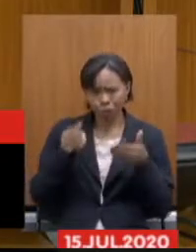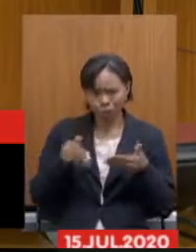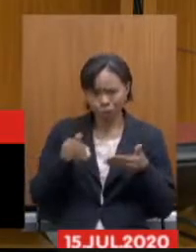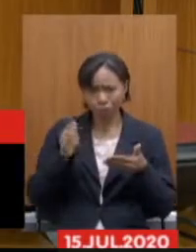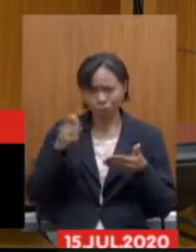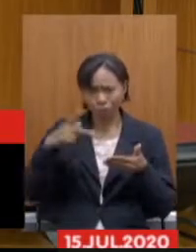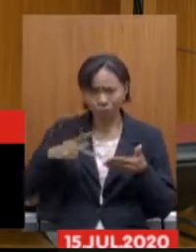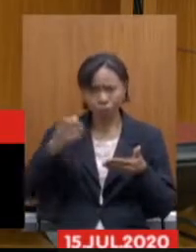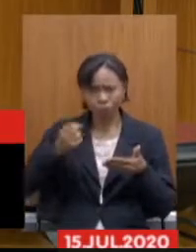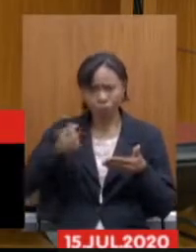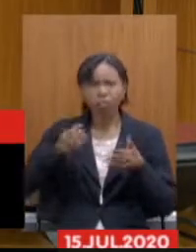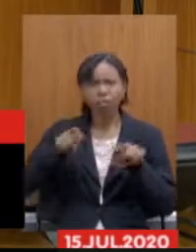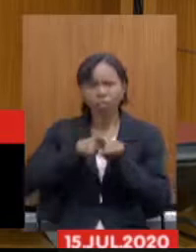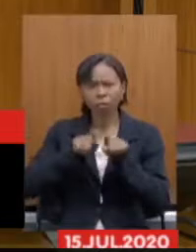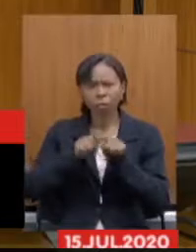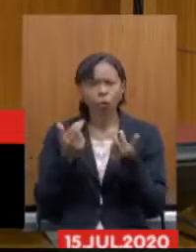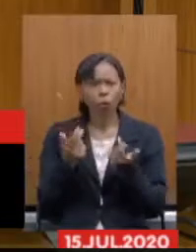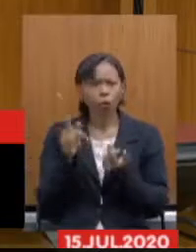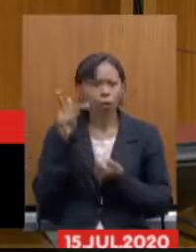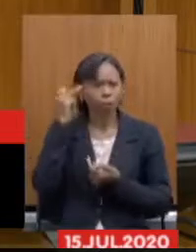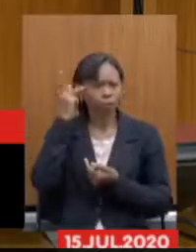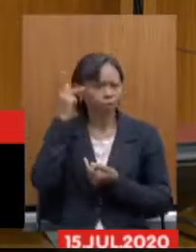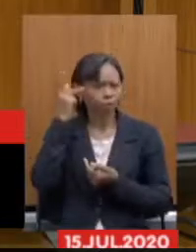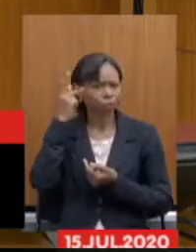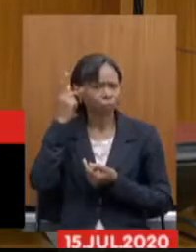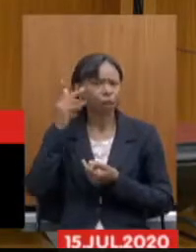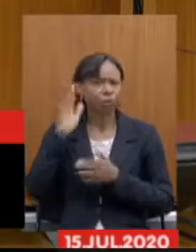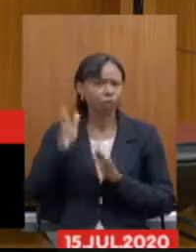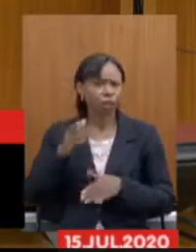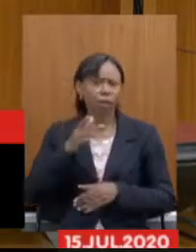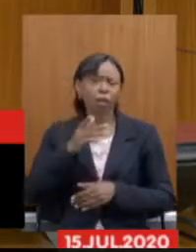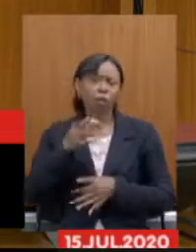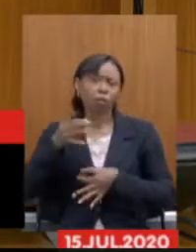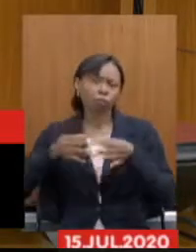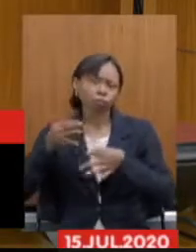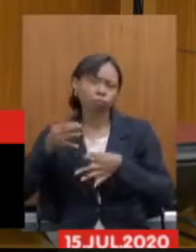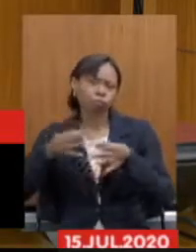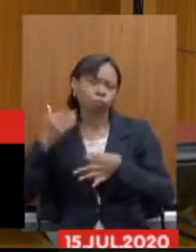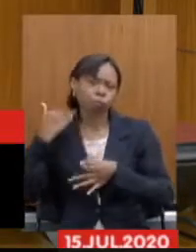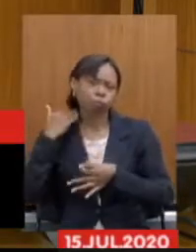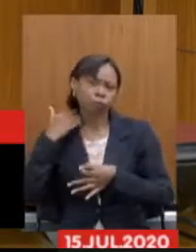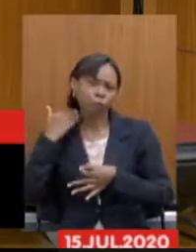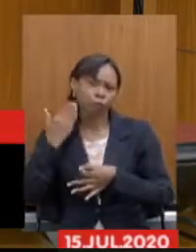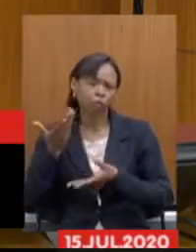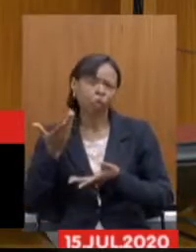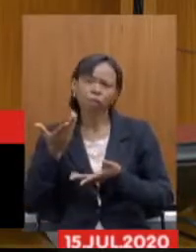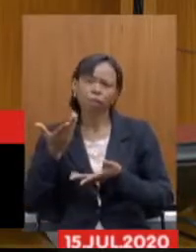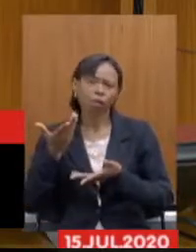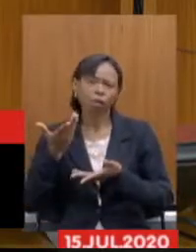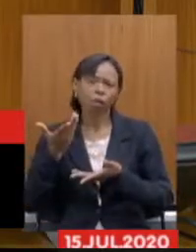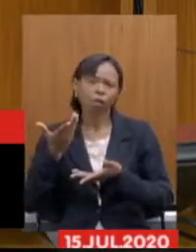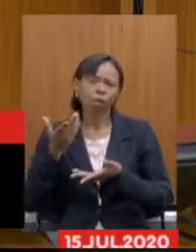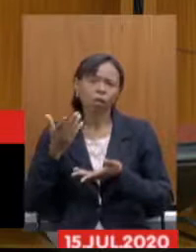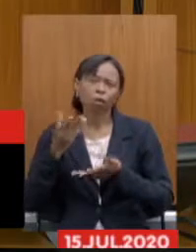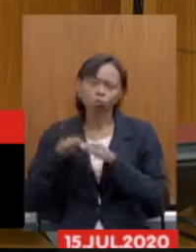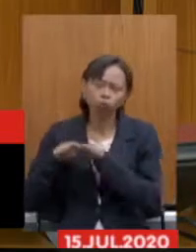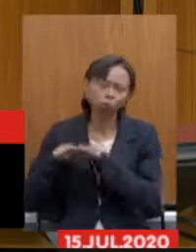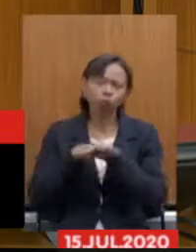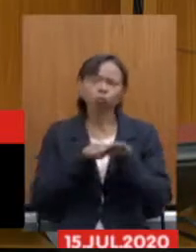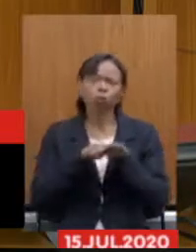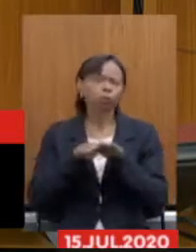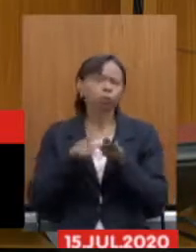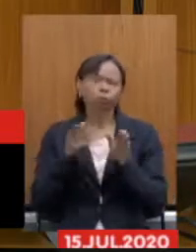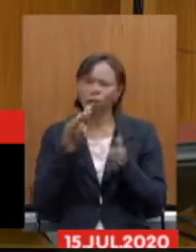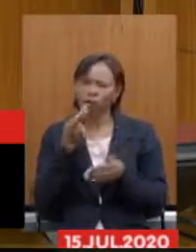ocorreu no Estado de São Paulo, foi objeto de julgamento pelo Tribunal de Justiça de São Paulo em uma decisão unânime, seu órgão especial foi declarado